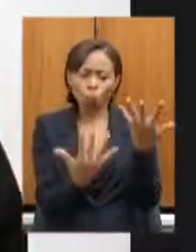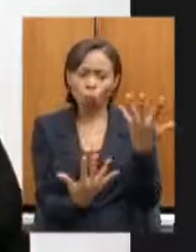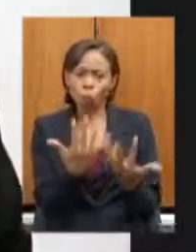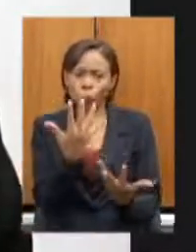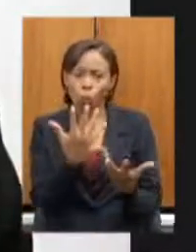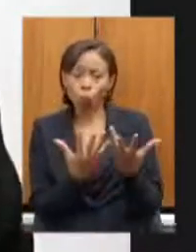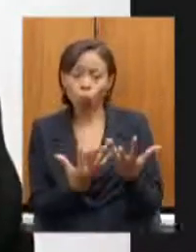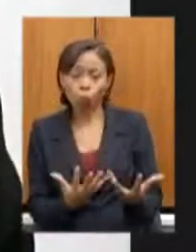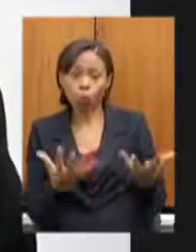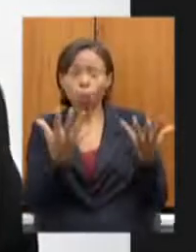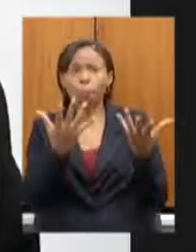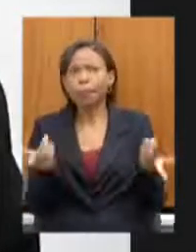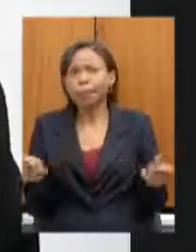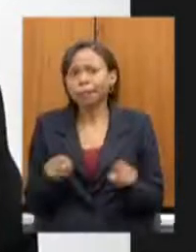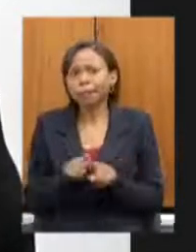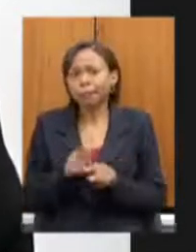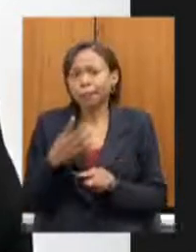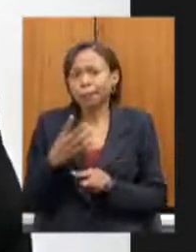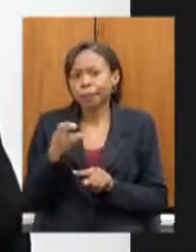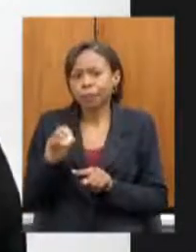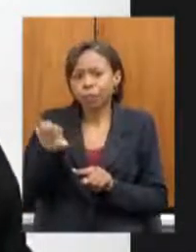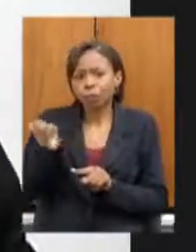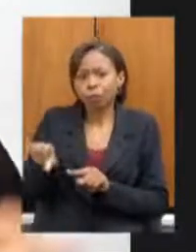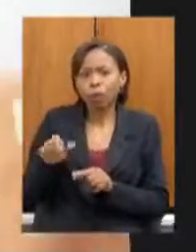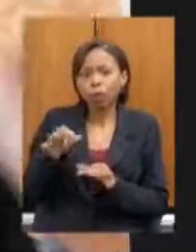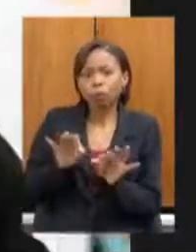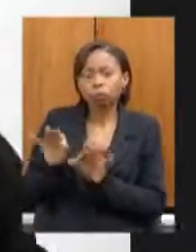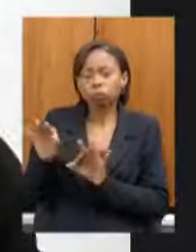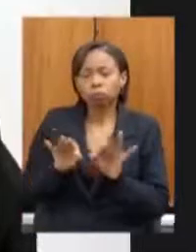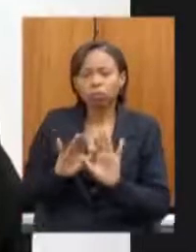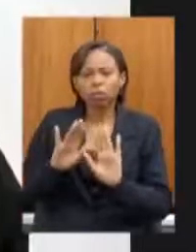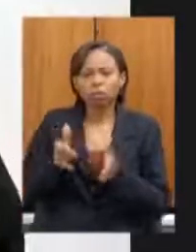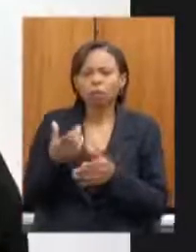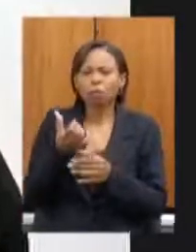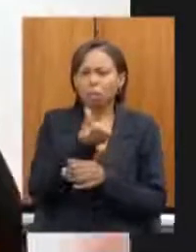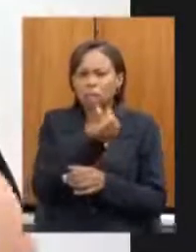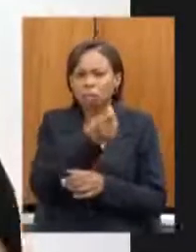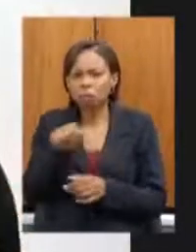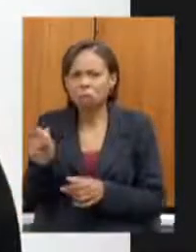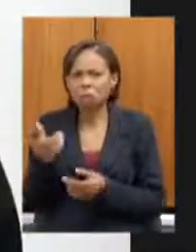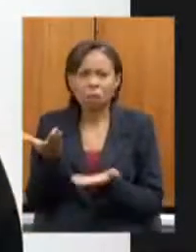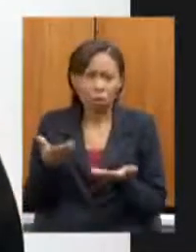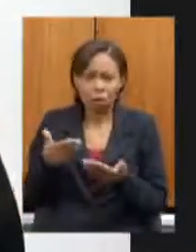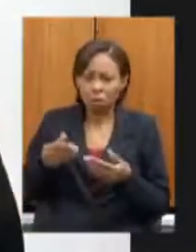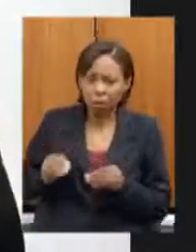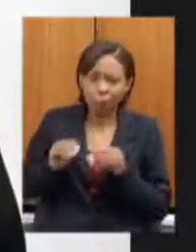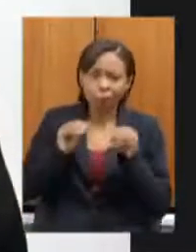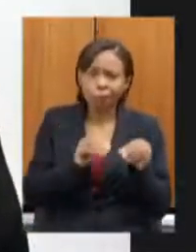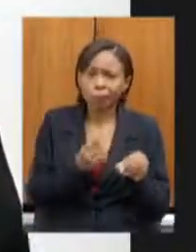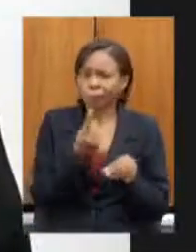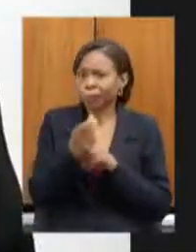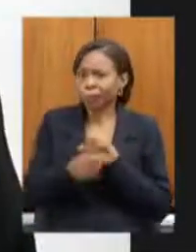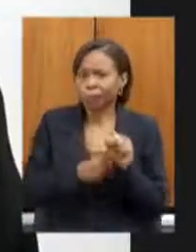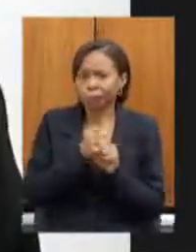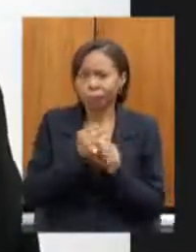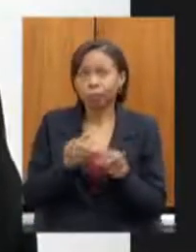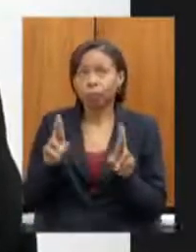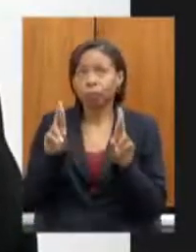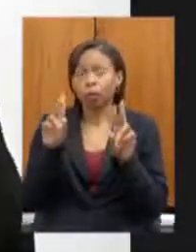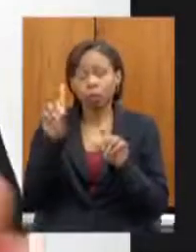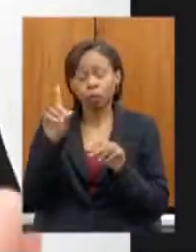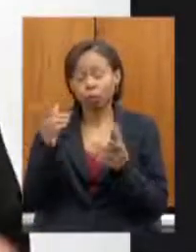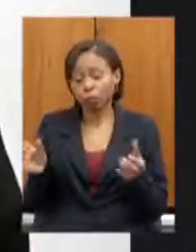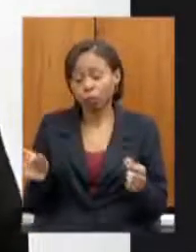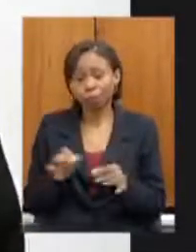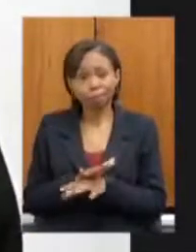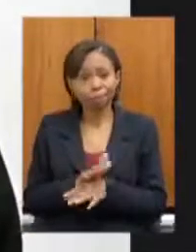previsto para ser executado em seis meses agora acho que apoio para um ano enfim tomara Deus que termine enfim mas o